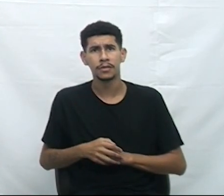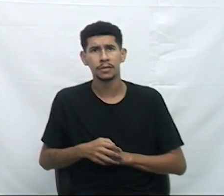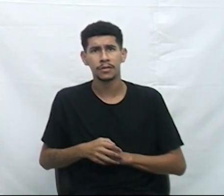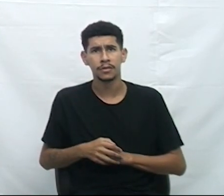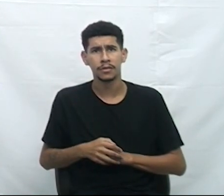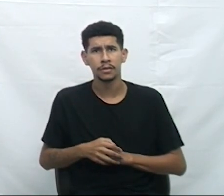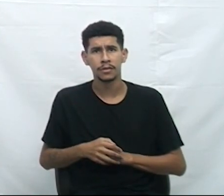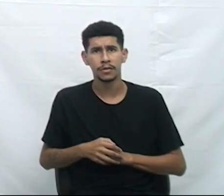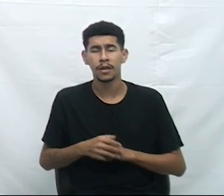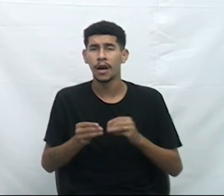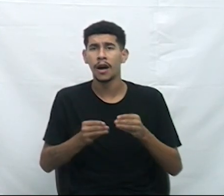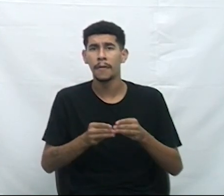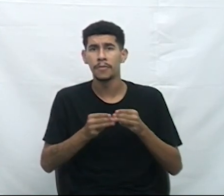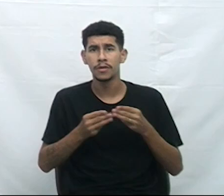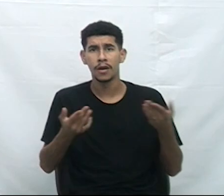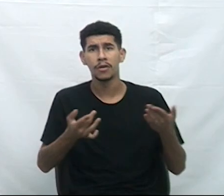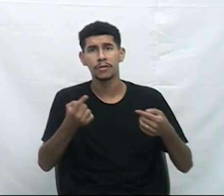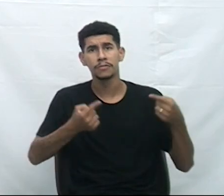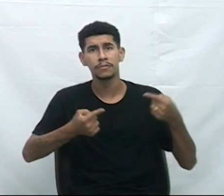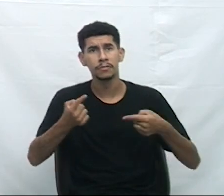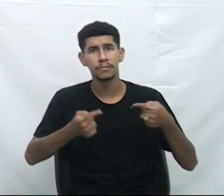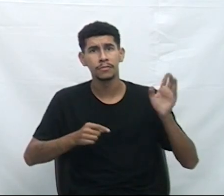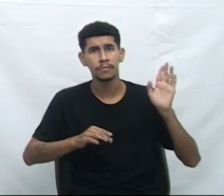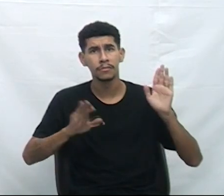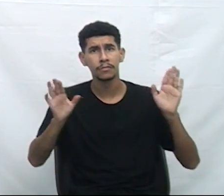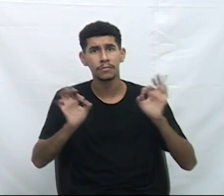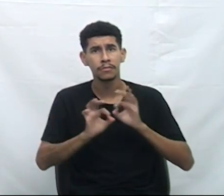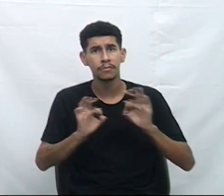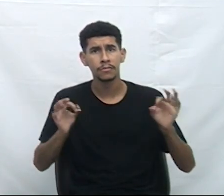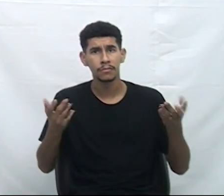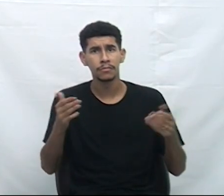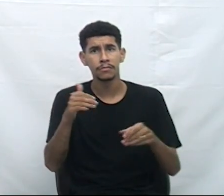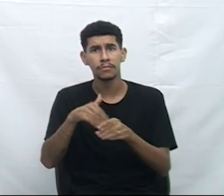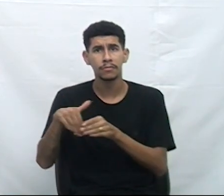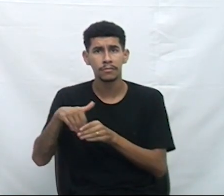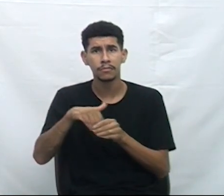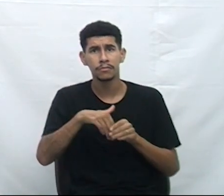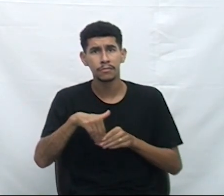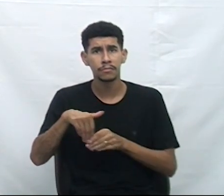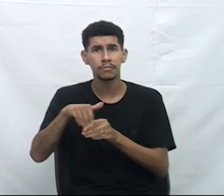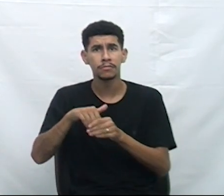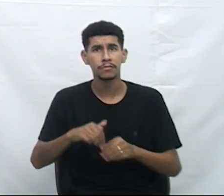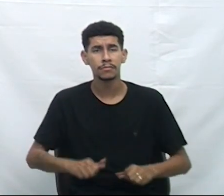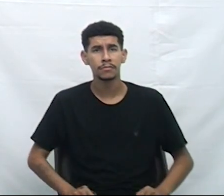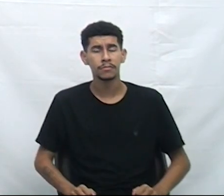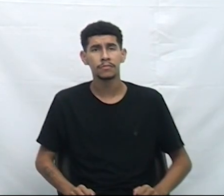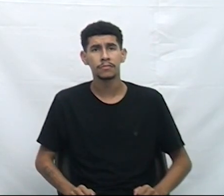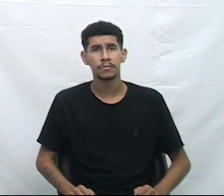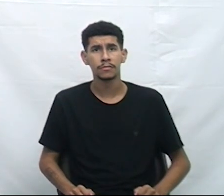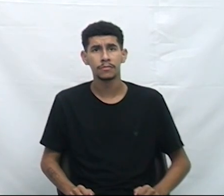A moção está em discussão. Não havendo quem queira discutir, está em votação.